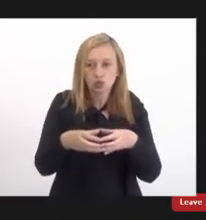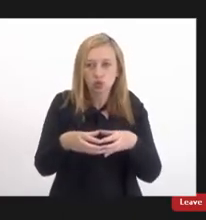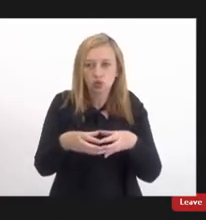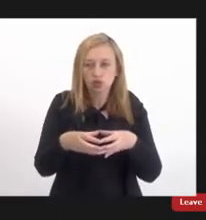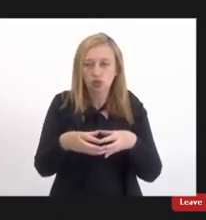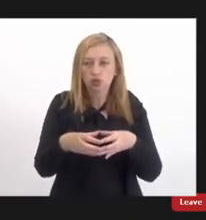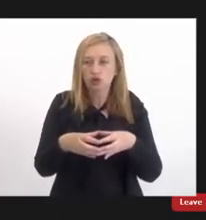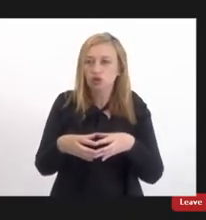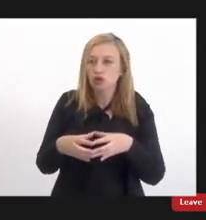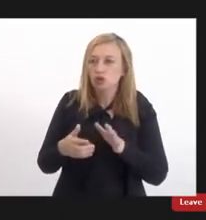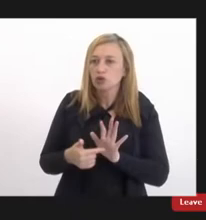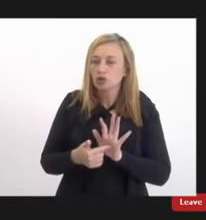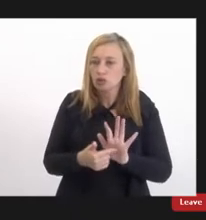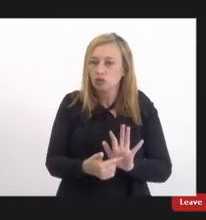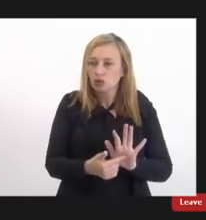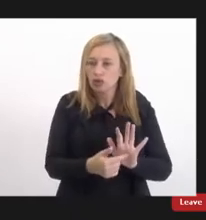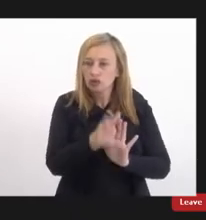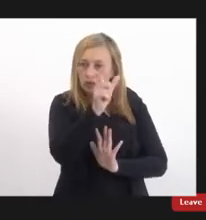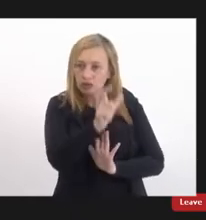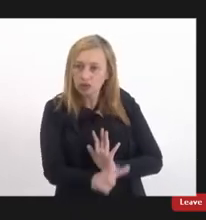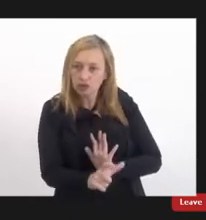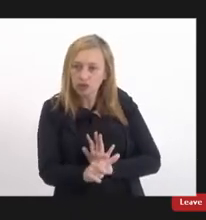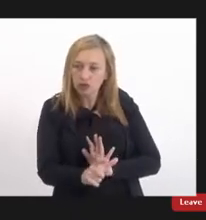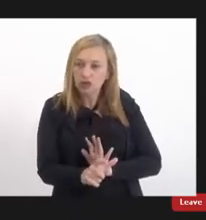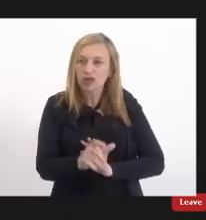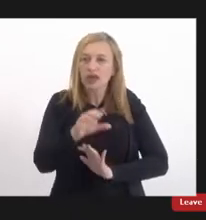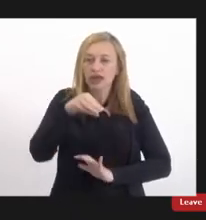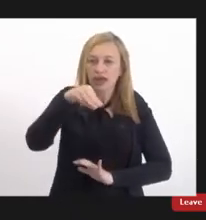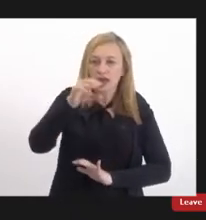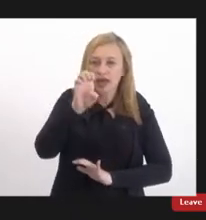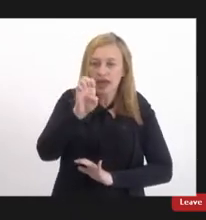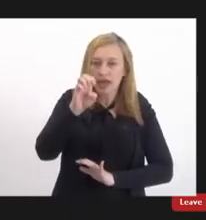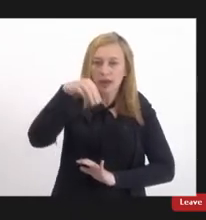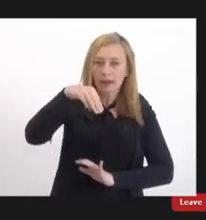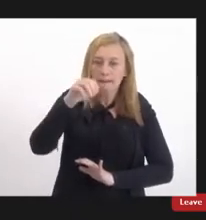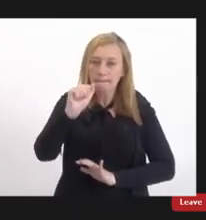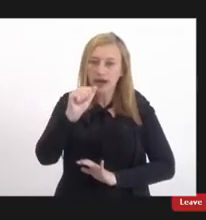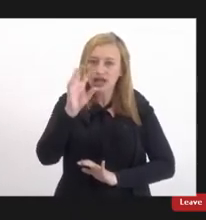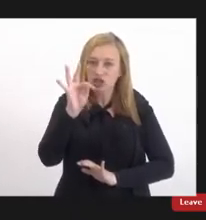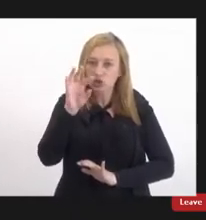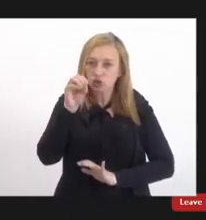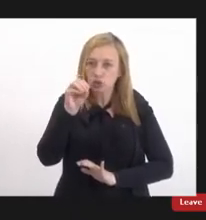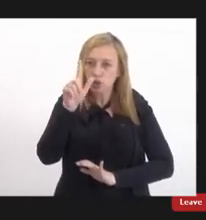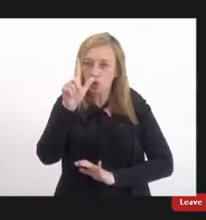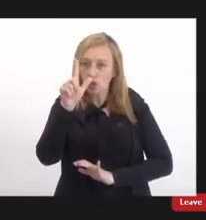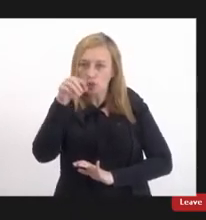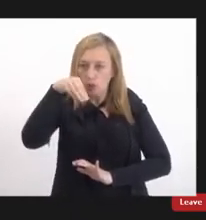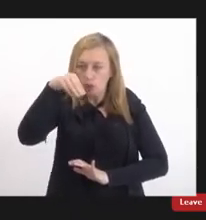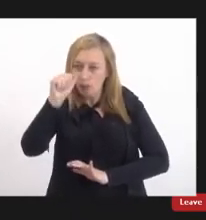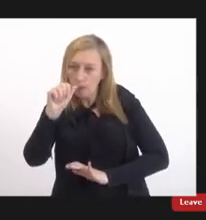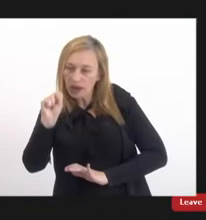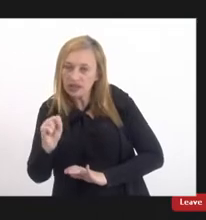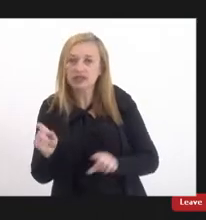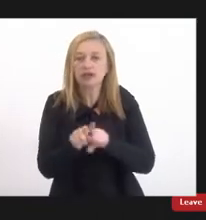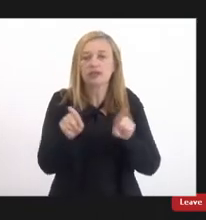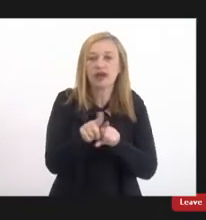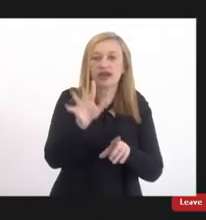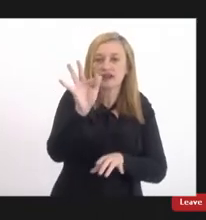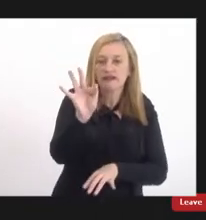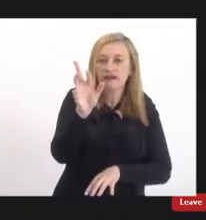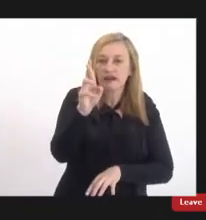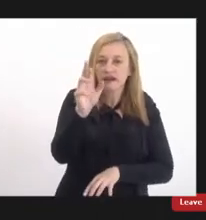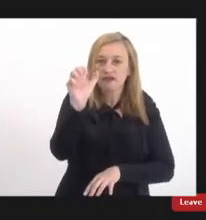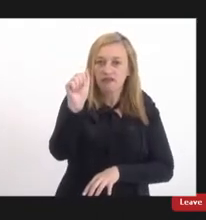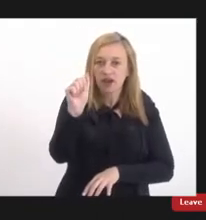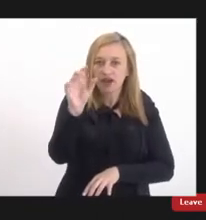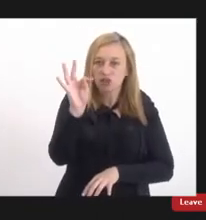pacientes cujos ferimentos hematomas fraturas entre outros apontem para sinais de terem sofrido